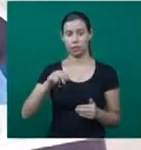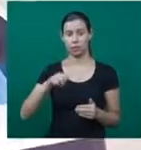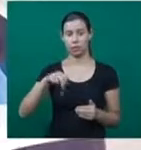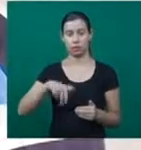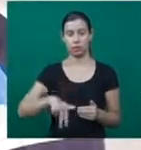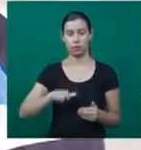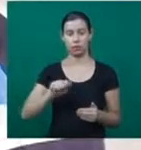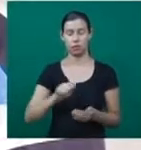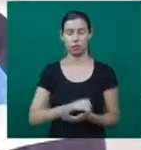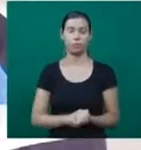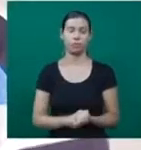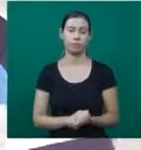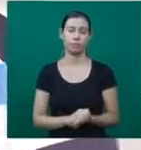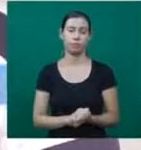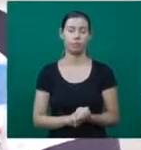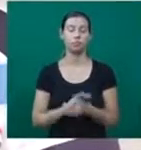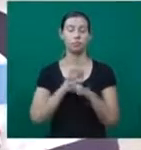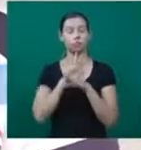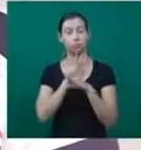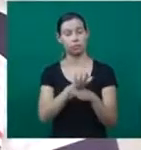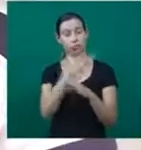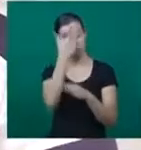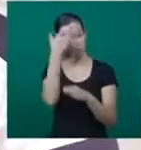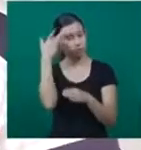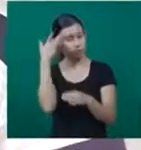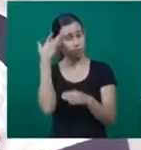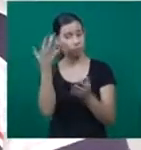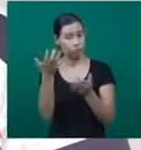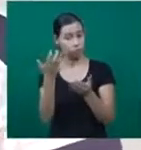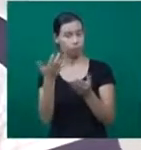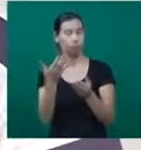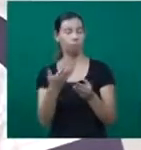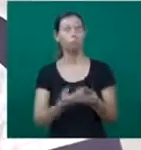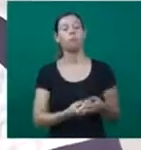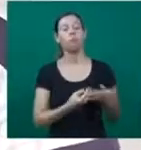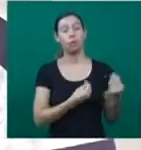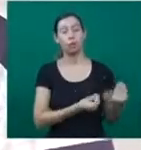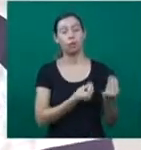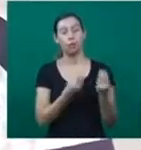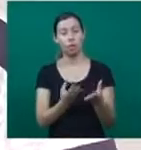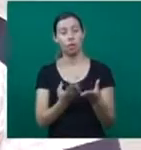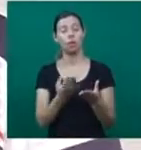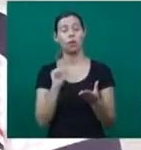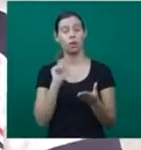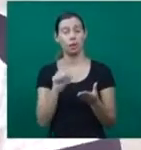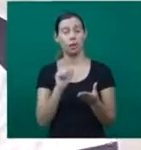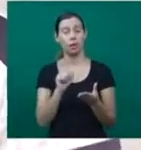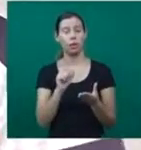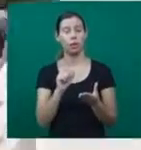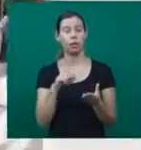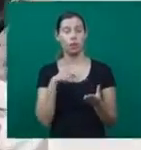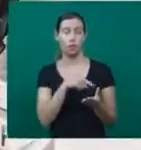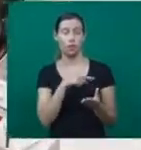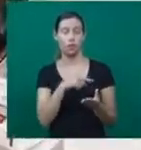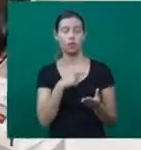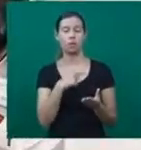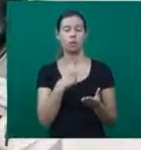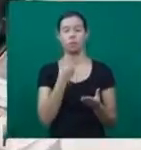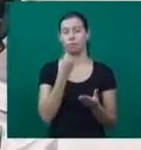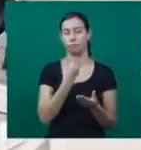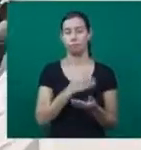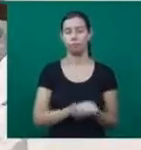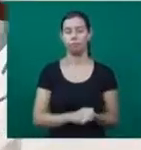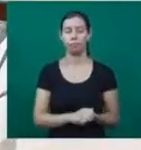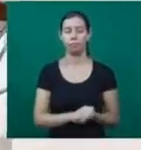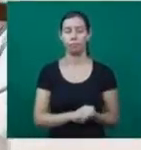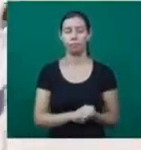clientes, poder transmitir uma seguridade maior do trabalho que eu tenho oferecido, meus equipamentos. Para o sonho virar